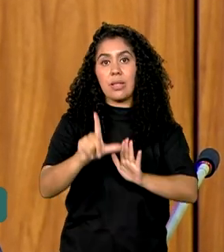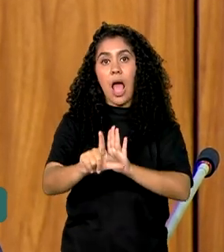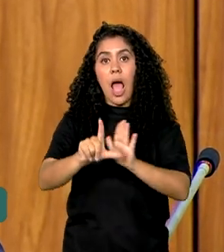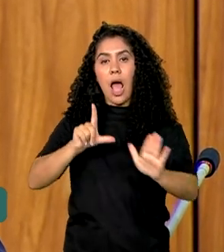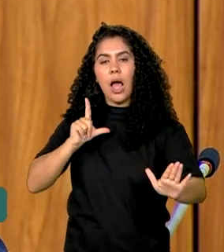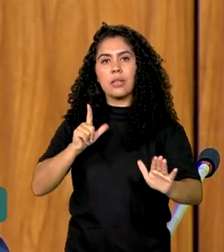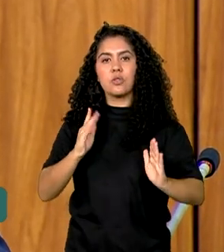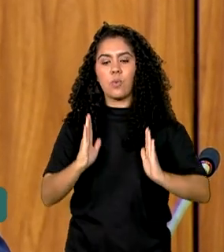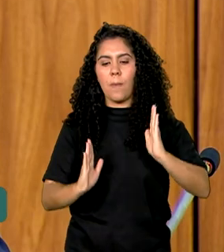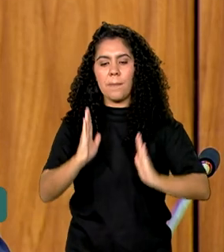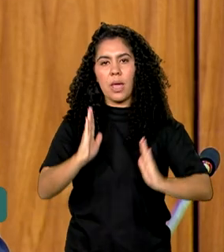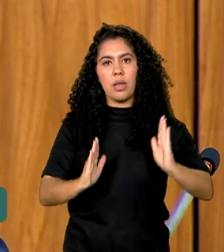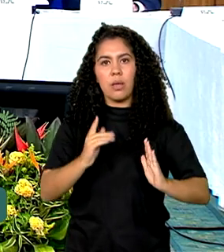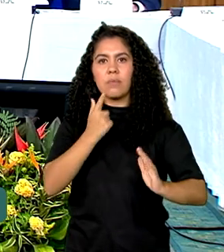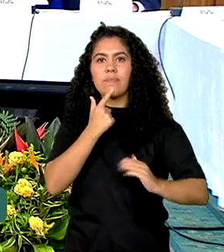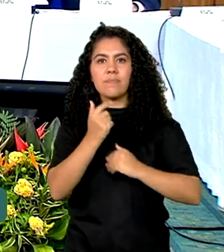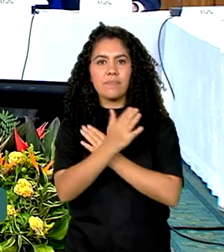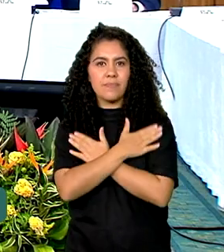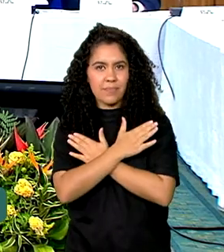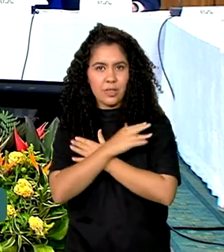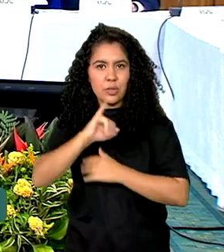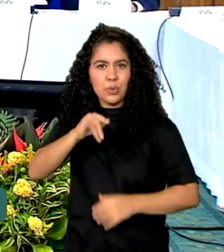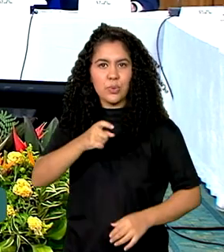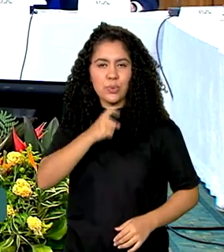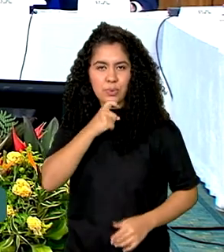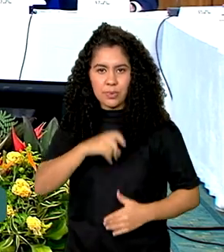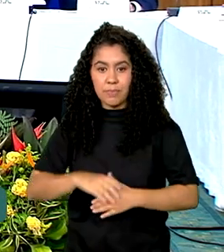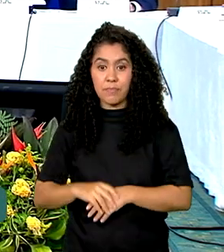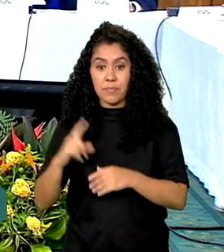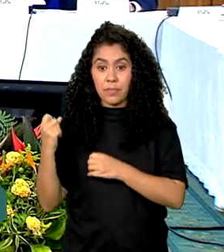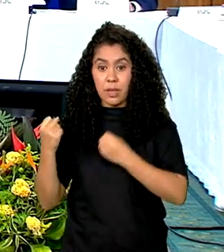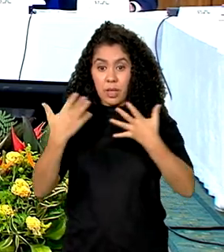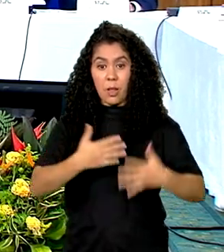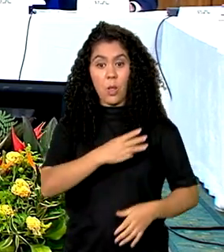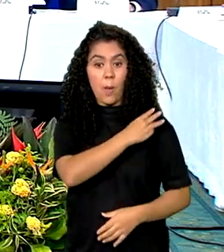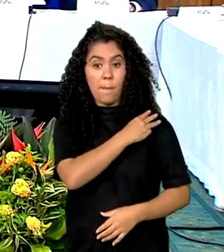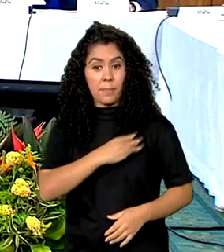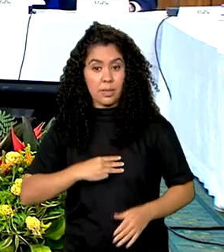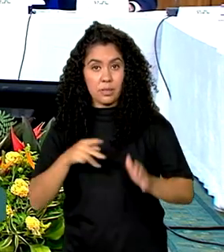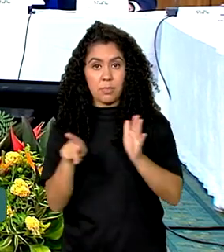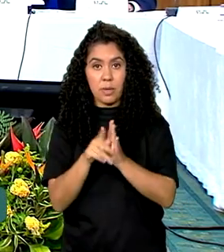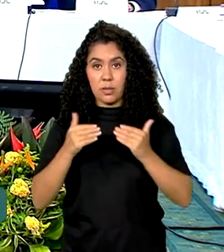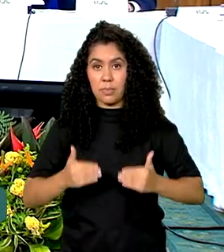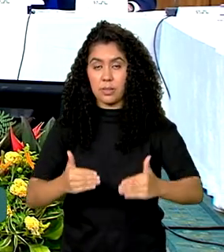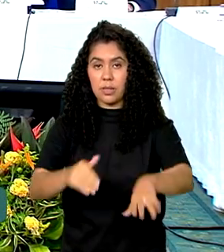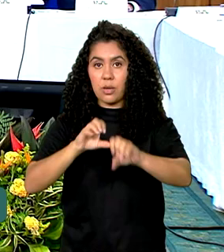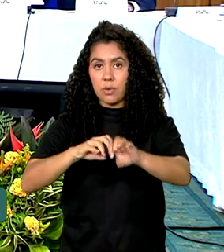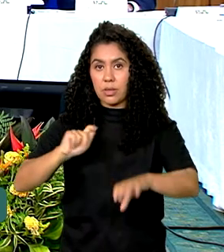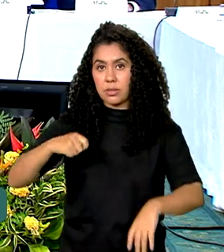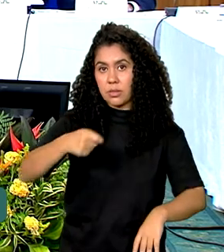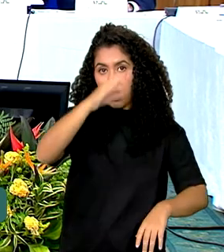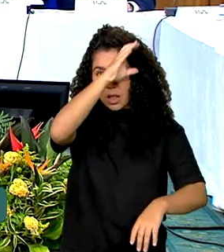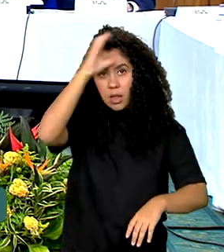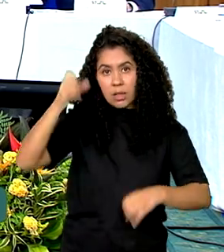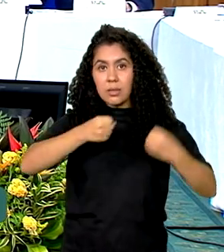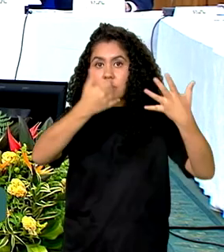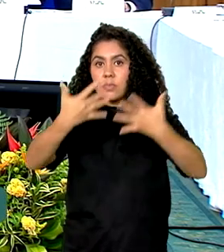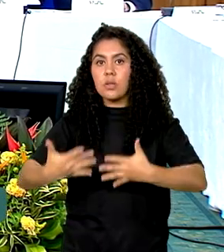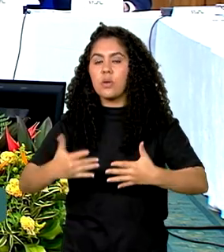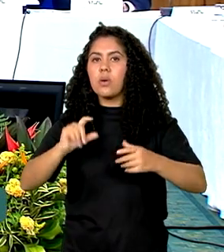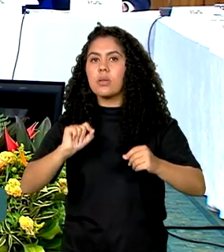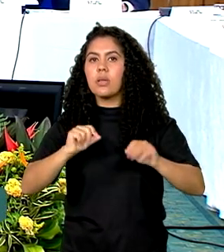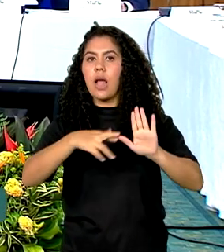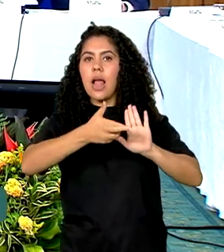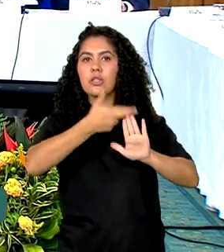recesso de julho. O ministro Camilo Santana anunciou uma resolução que vai facilitar a liberação do repasse de